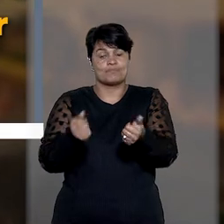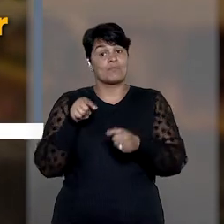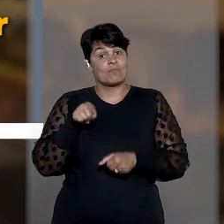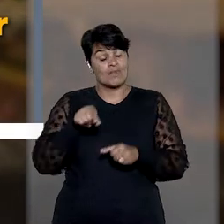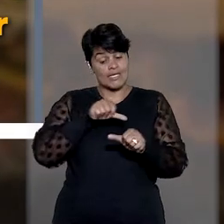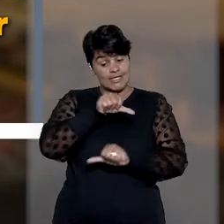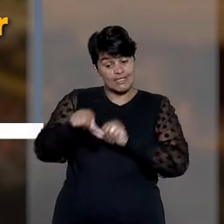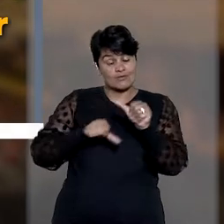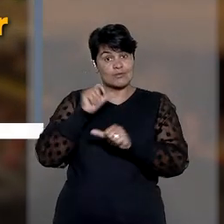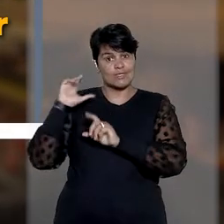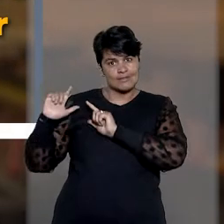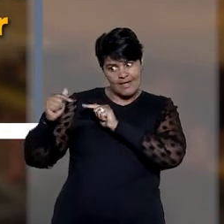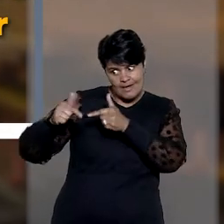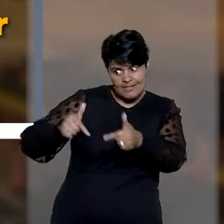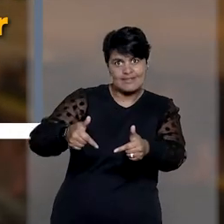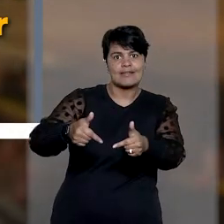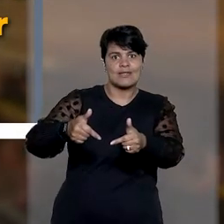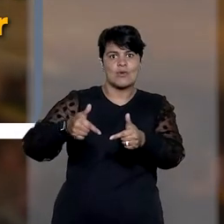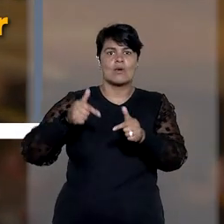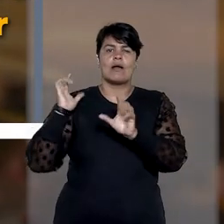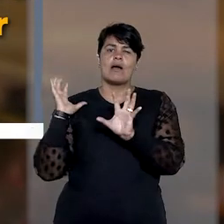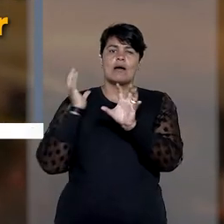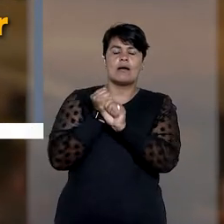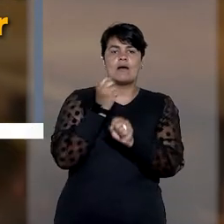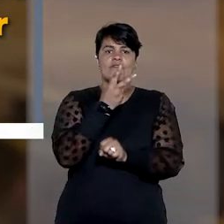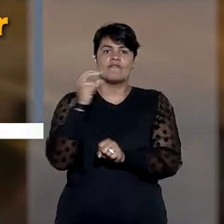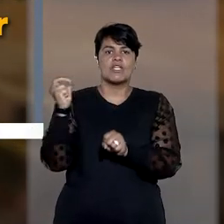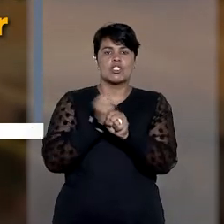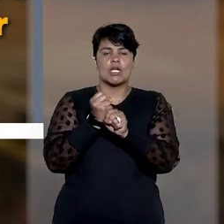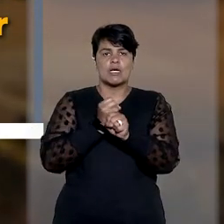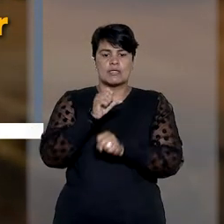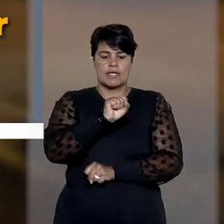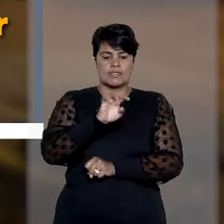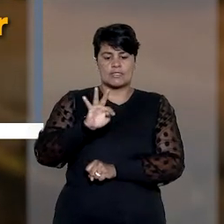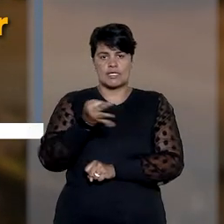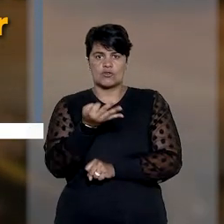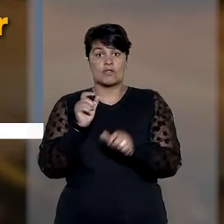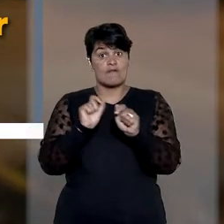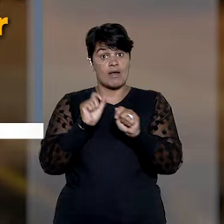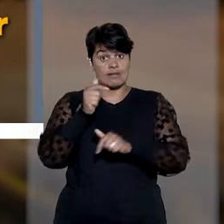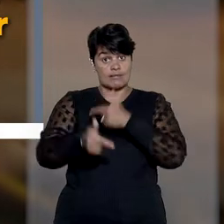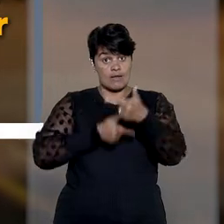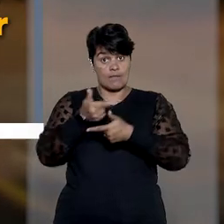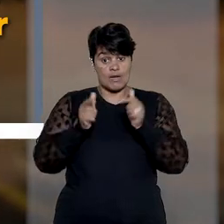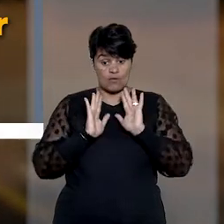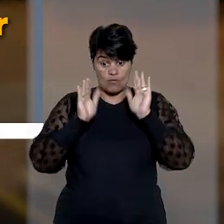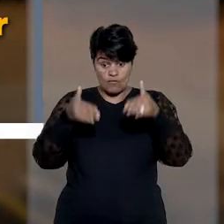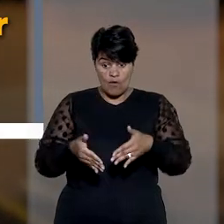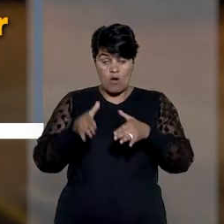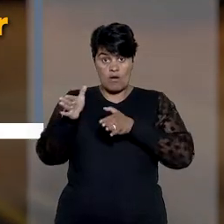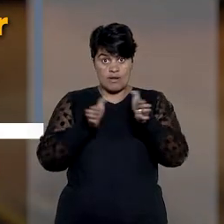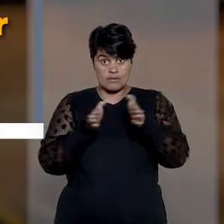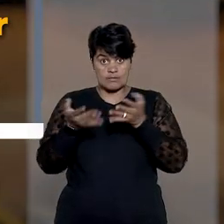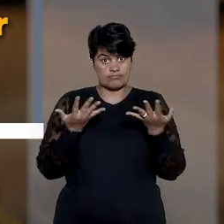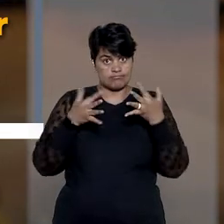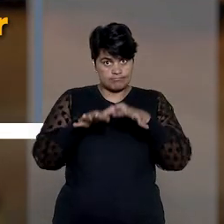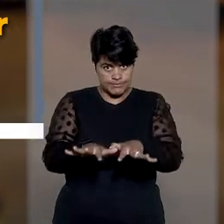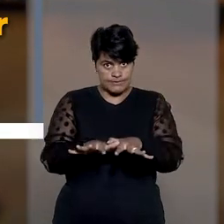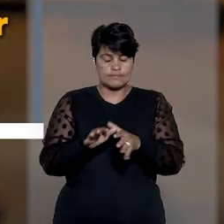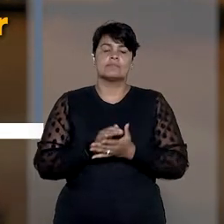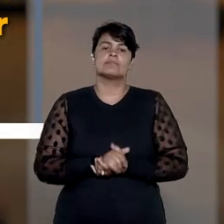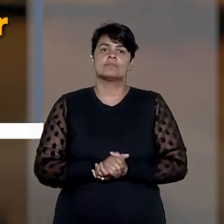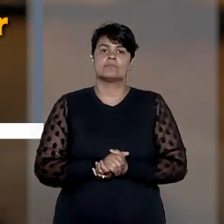transformada em ação. Há 20 anos o STJ desenvolve trabalhos com foco em acessibilidade e inclusão.